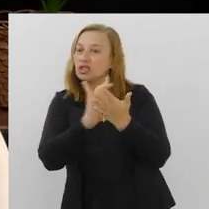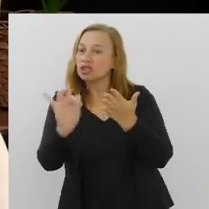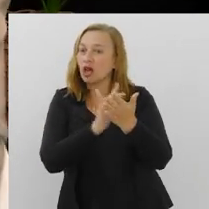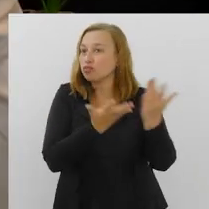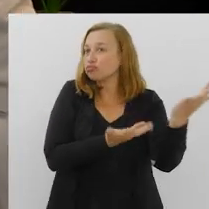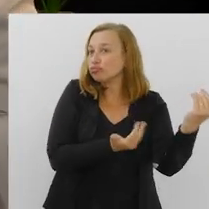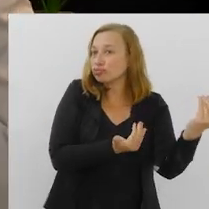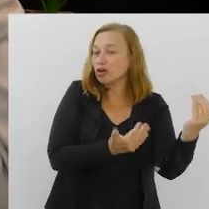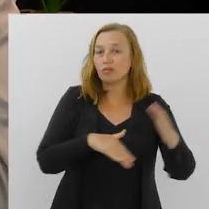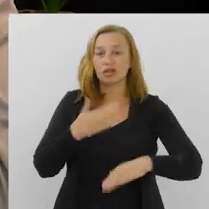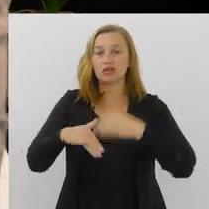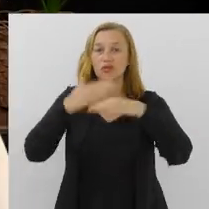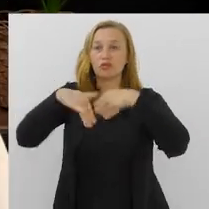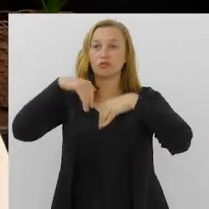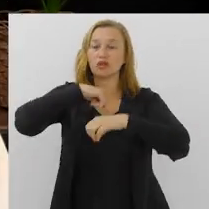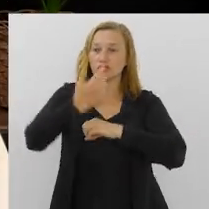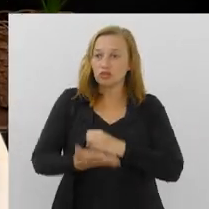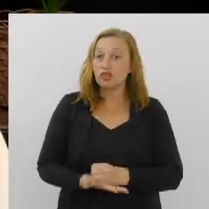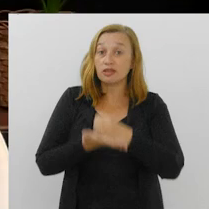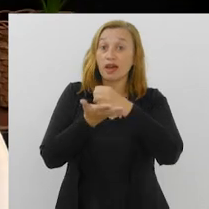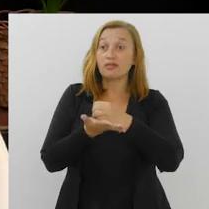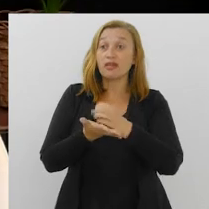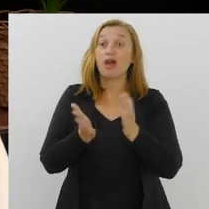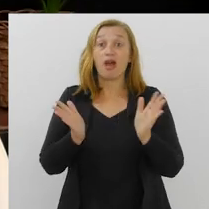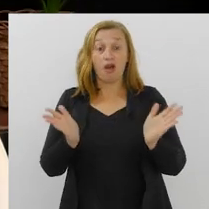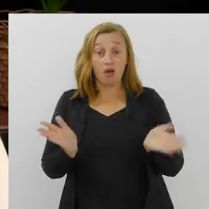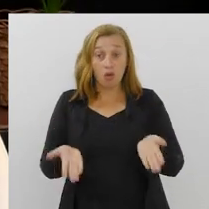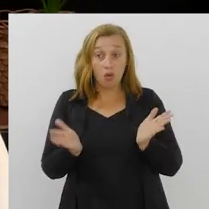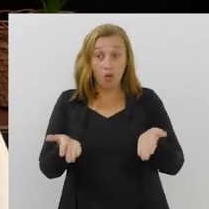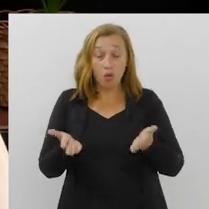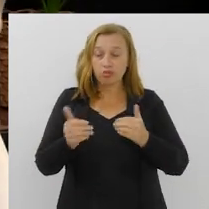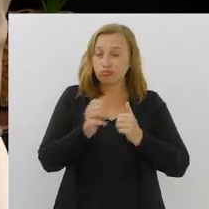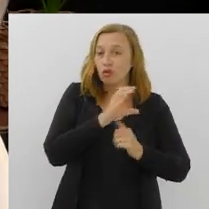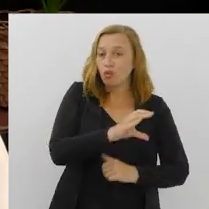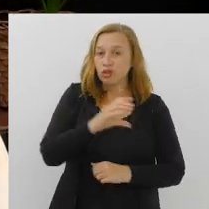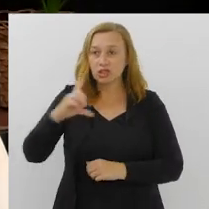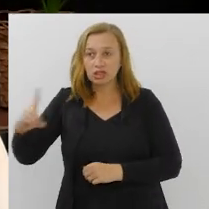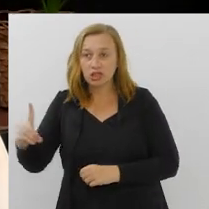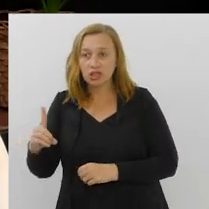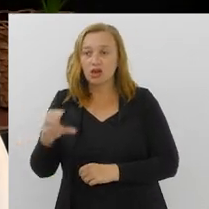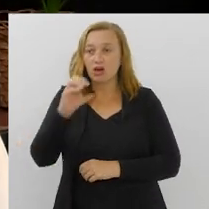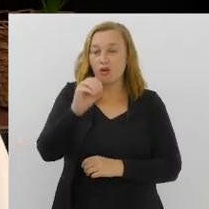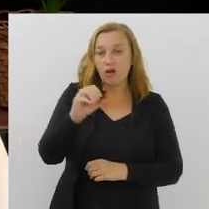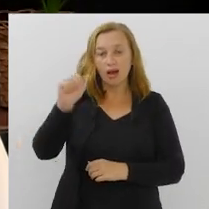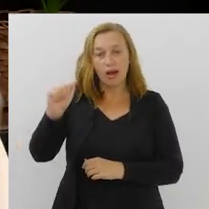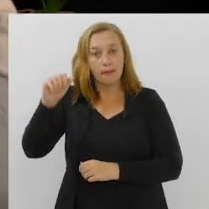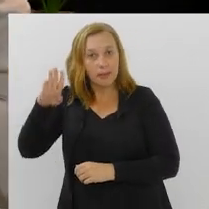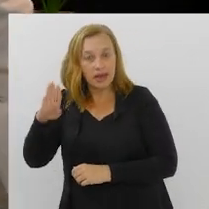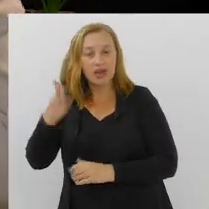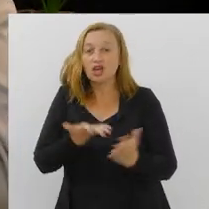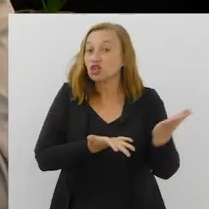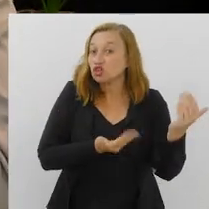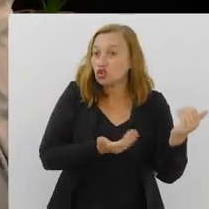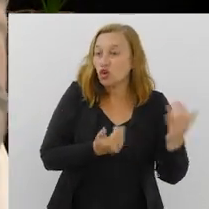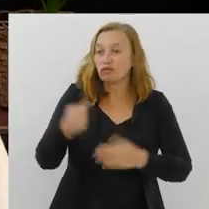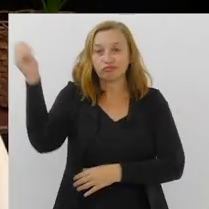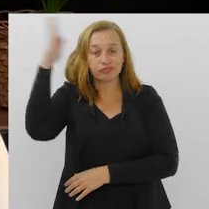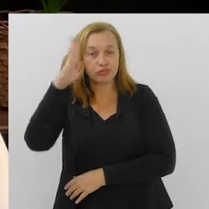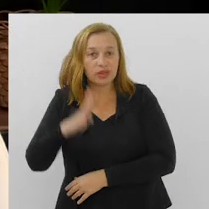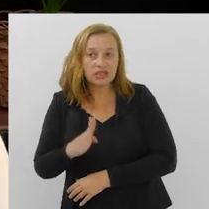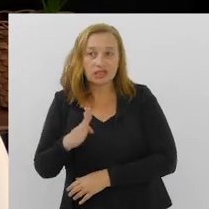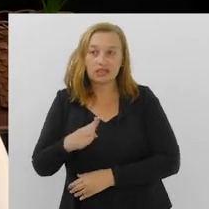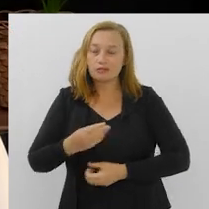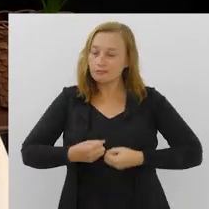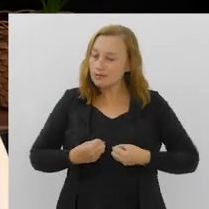para o Desenvolvimento Sustentável. E aí, do seu lugar, coordenando a OAB Jovem, a nossa Ordem dos Advogados do Brasil, que